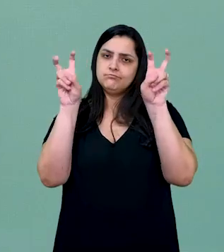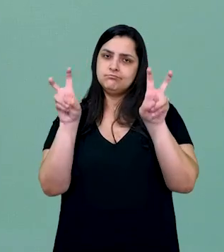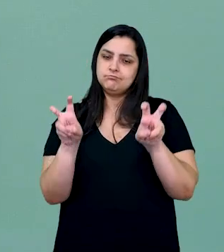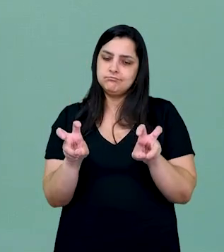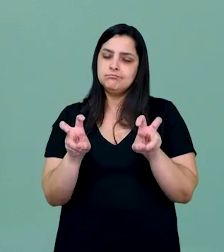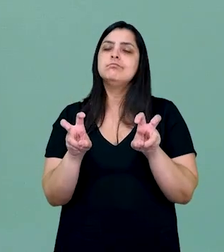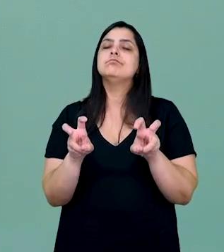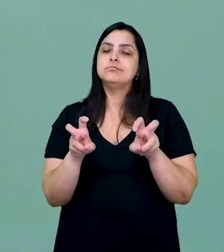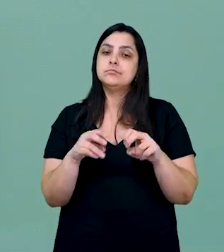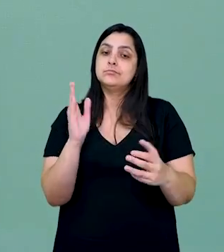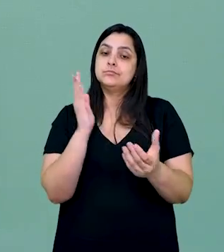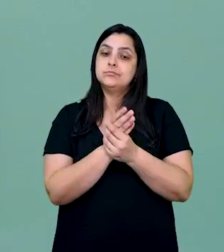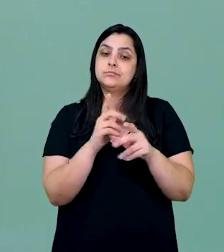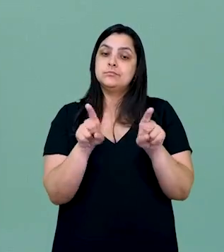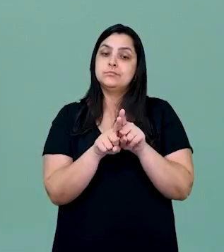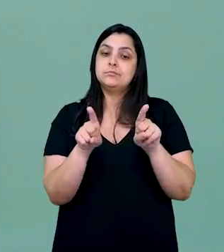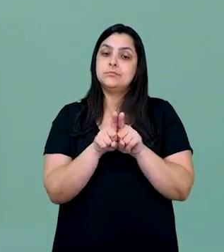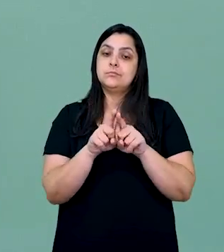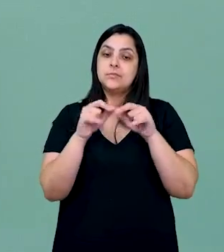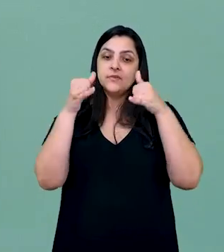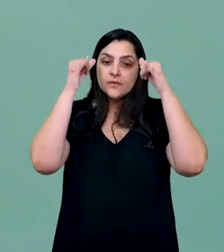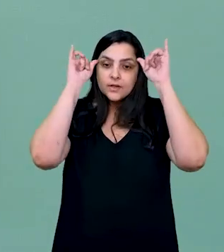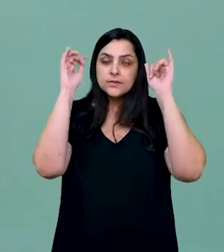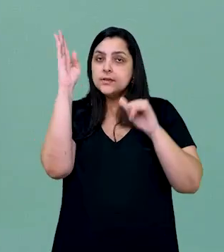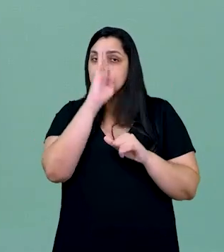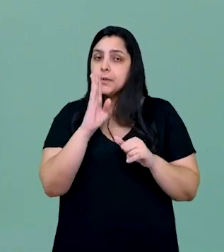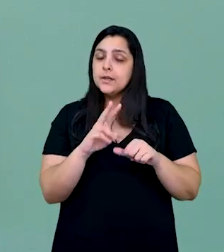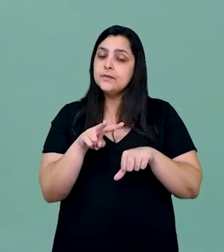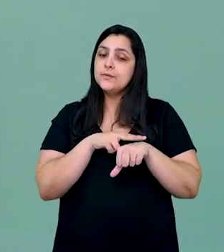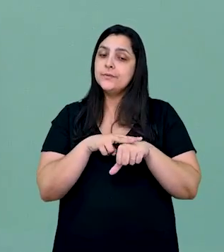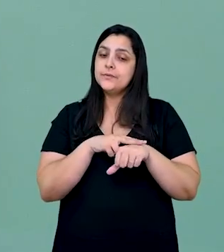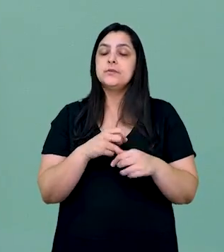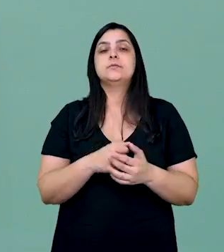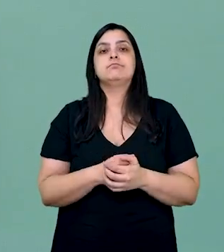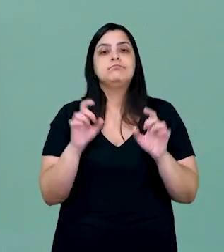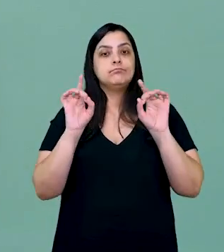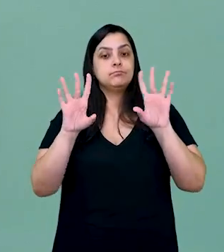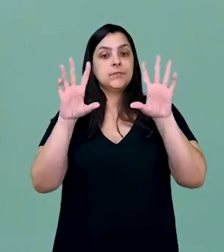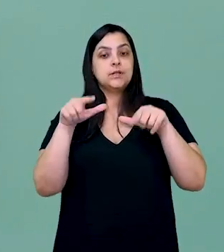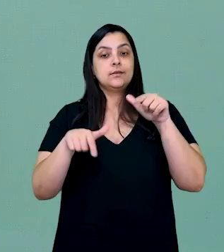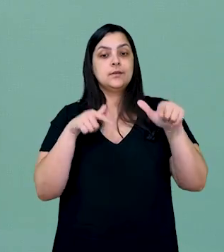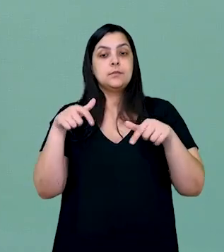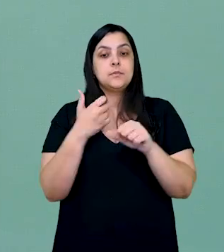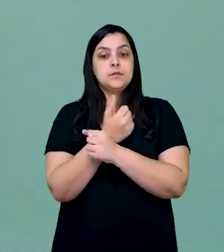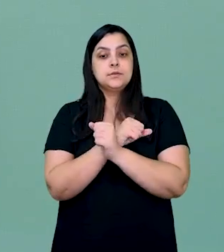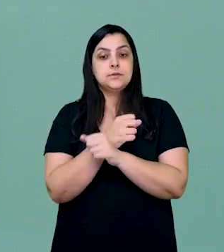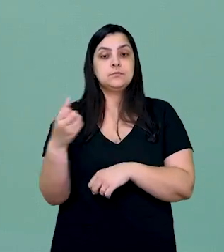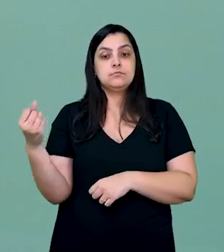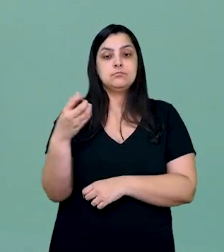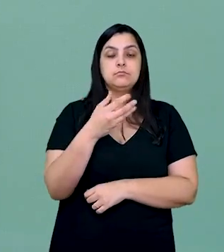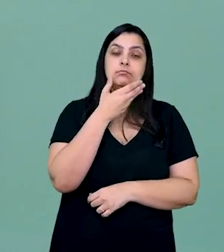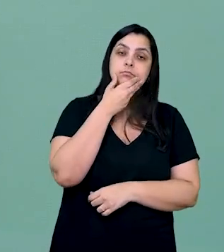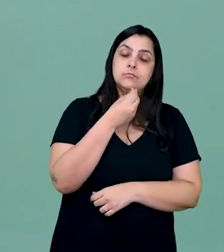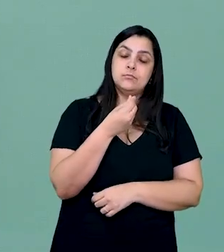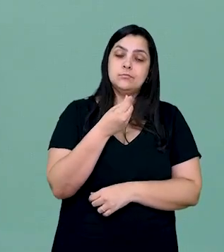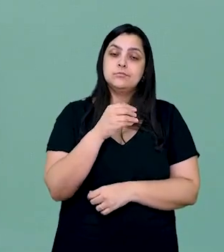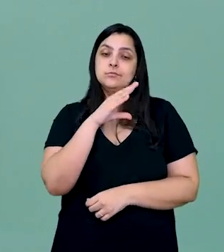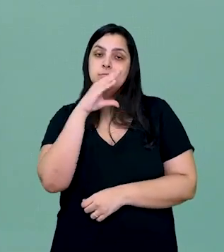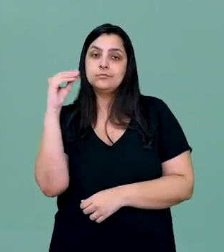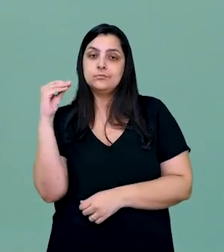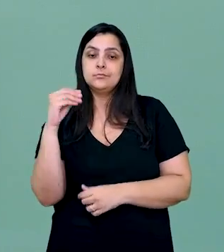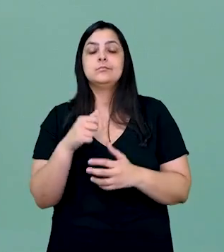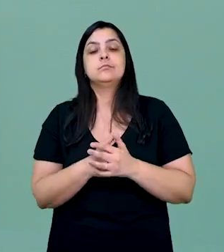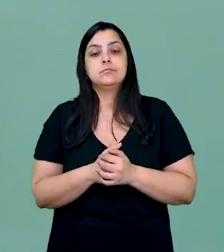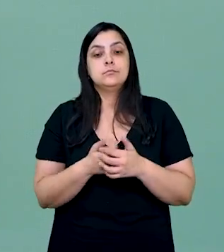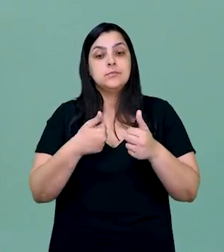matérias, uma delas destaca o processo da Fazenda Brasil Verde. Nesse caso, foi constatado trabalho escravo contemporâneo de homens